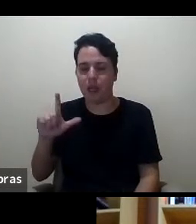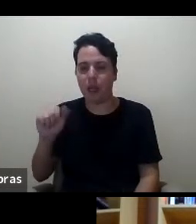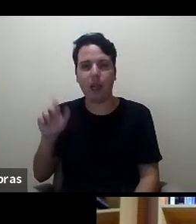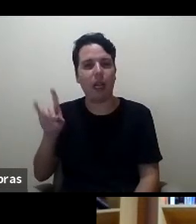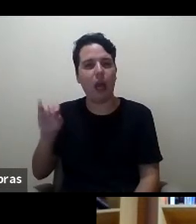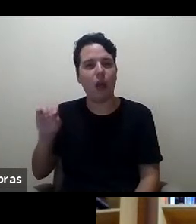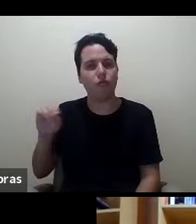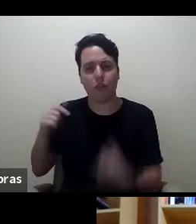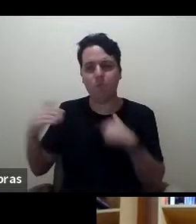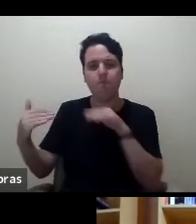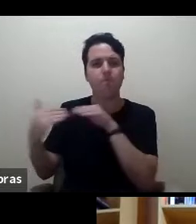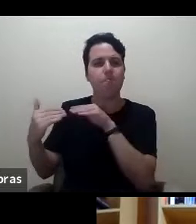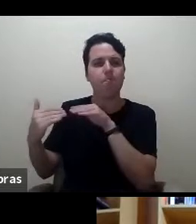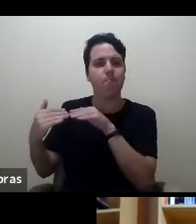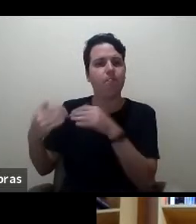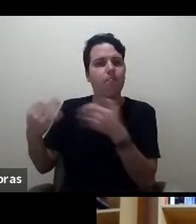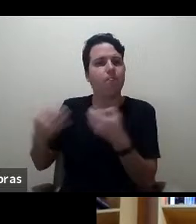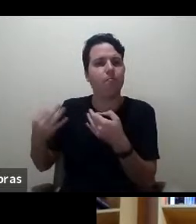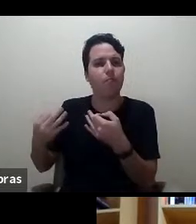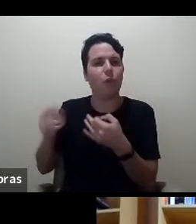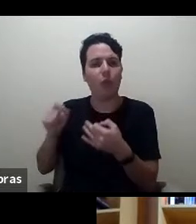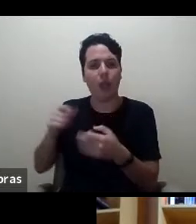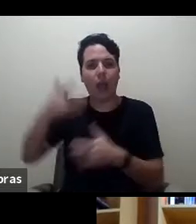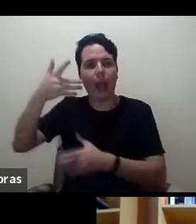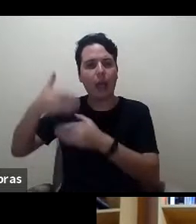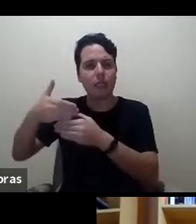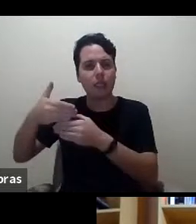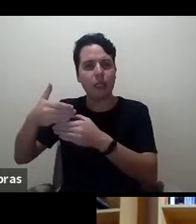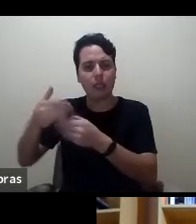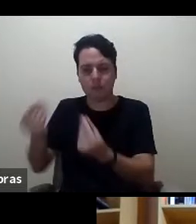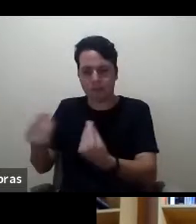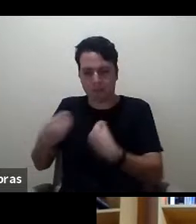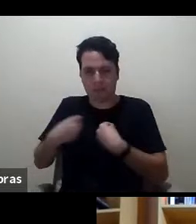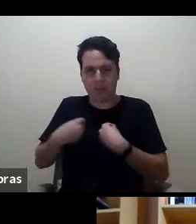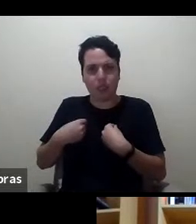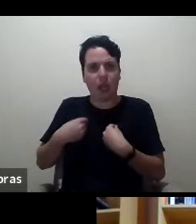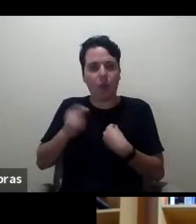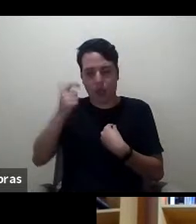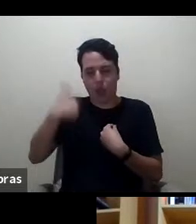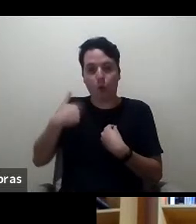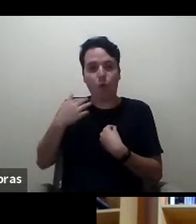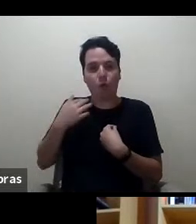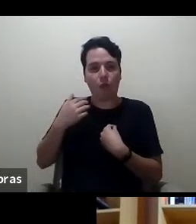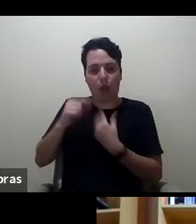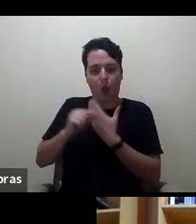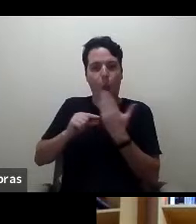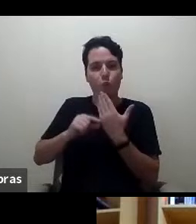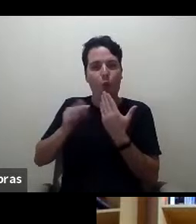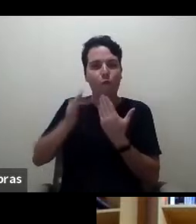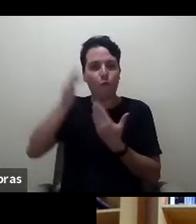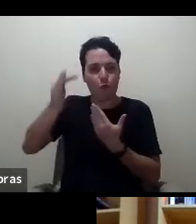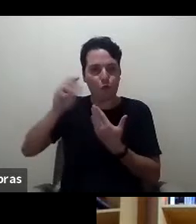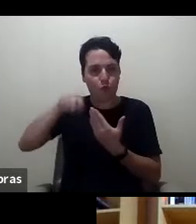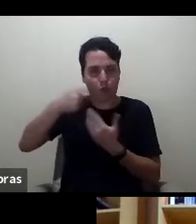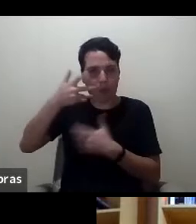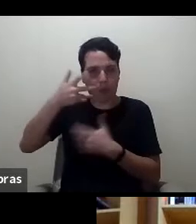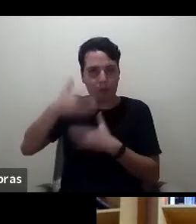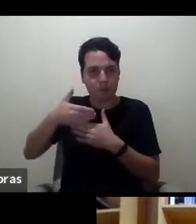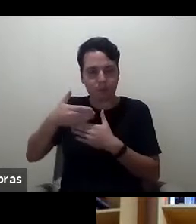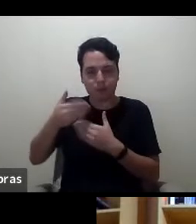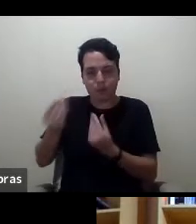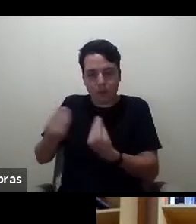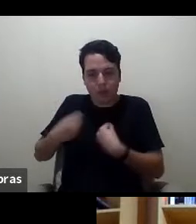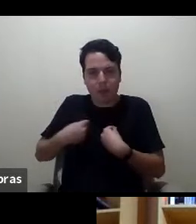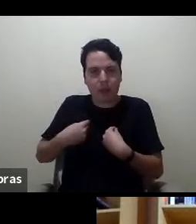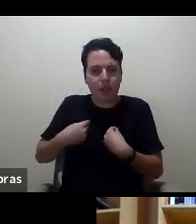produz nesse leitor e futuro autor da resenha essa inquietação da produção do